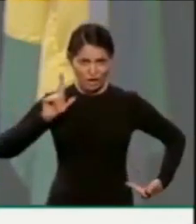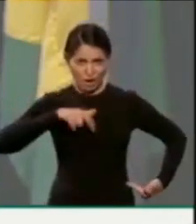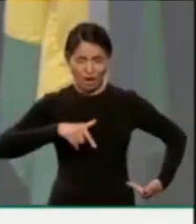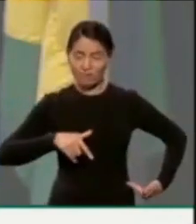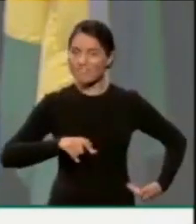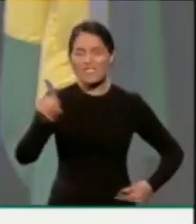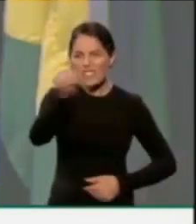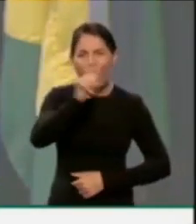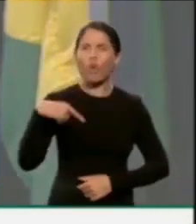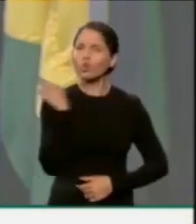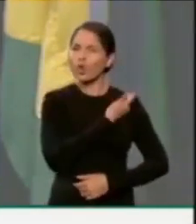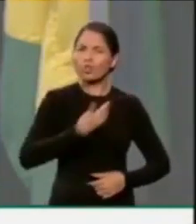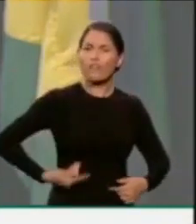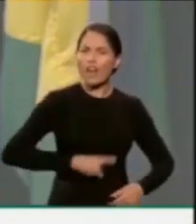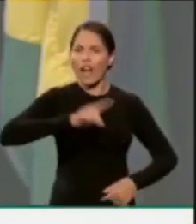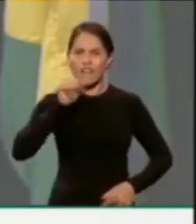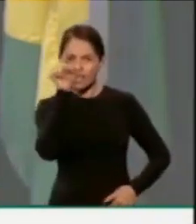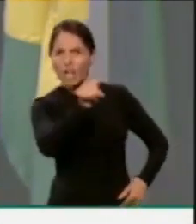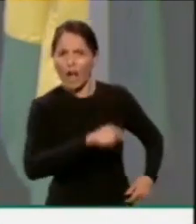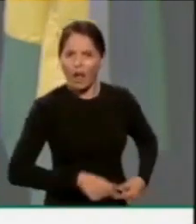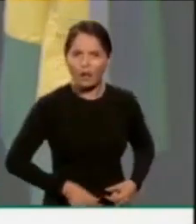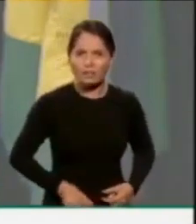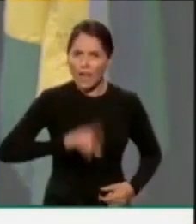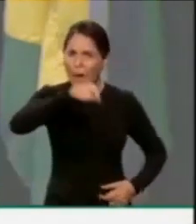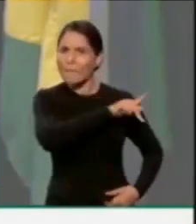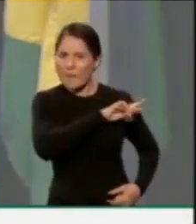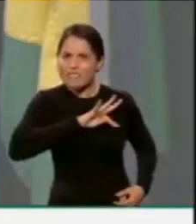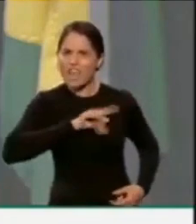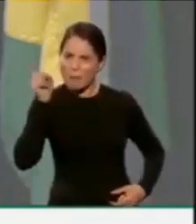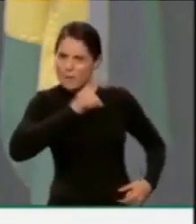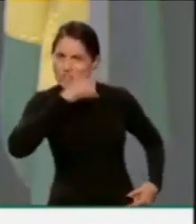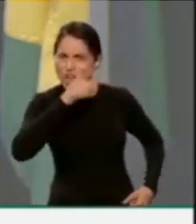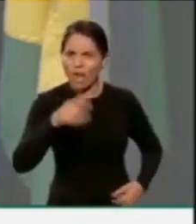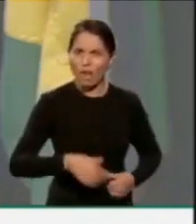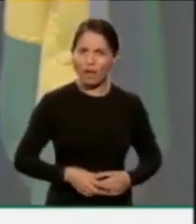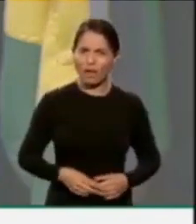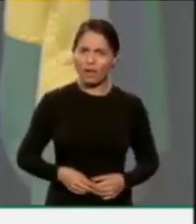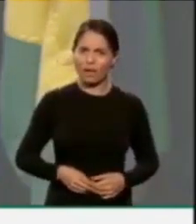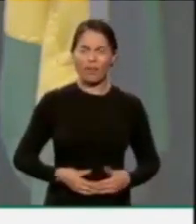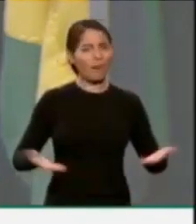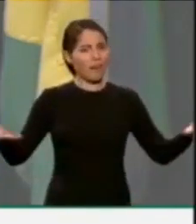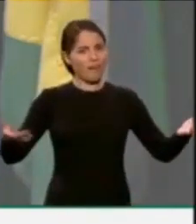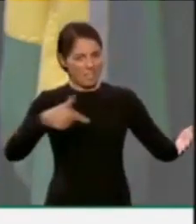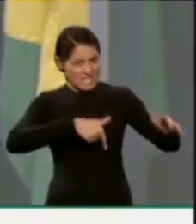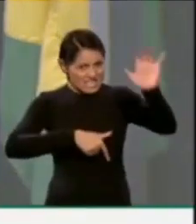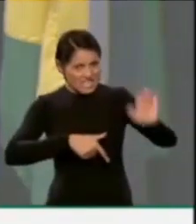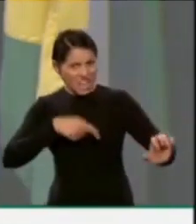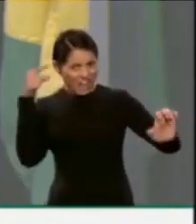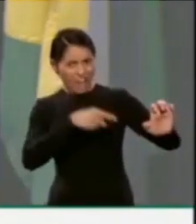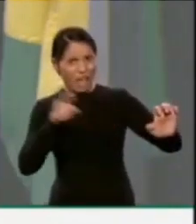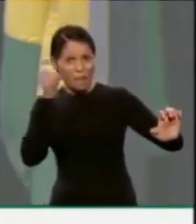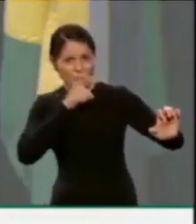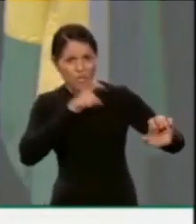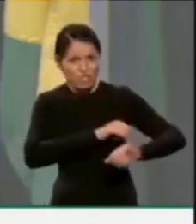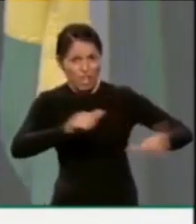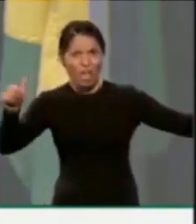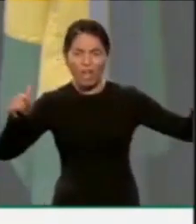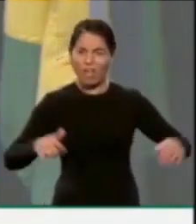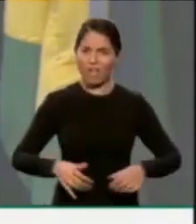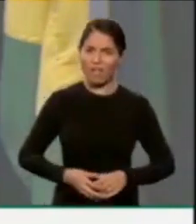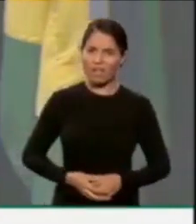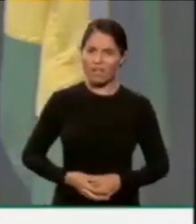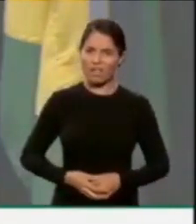mentiras são vocês. Quem vive de mentiras é o PT. Quem vive de mentiras é a esquerda. A